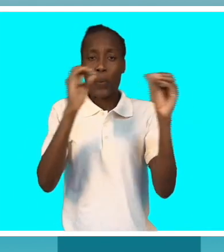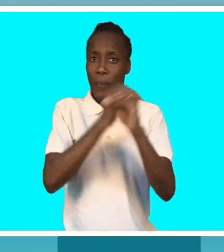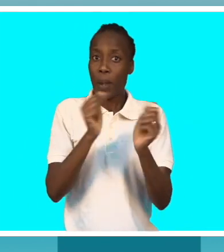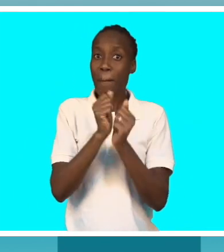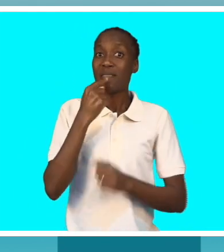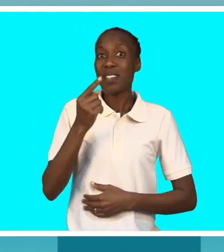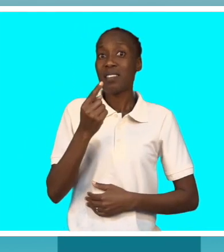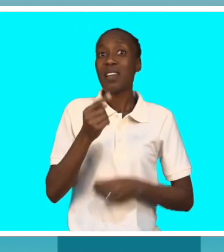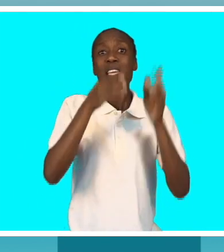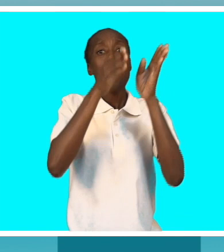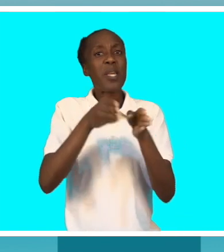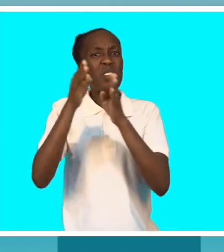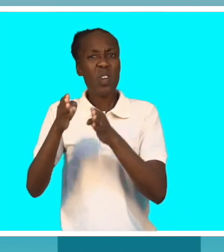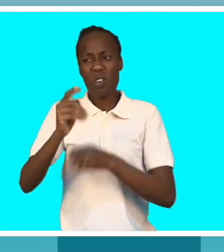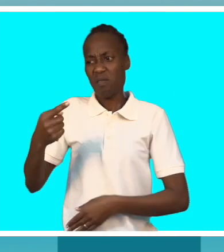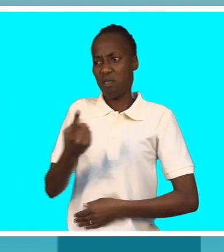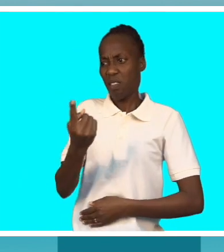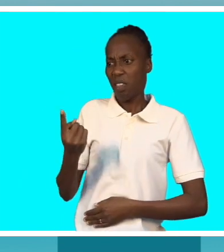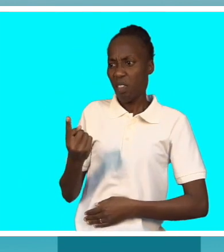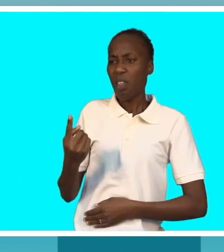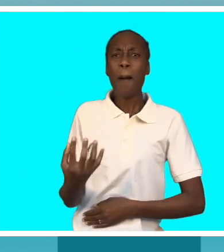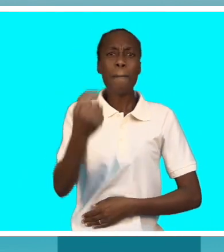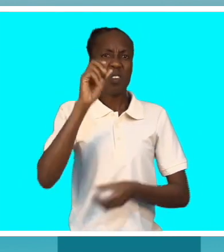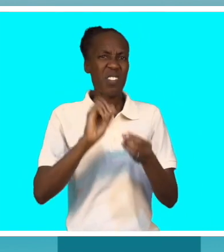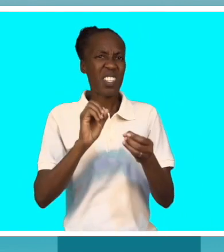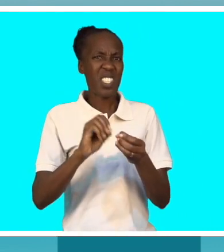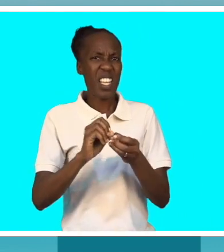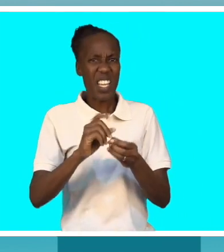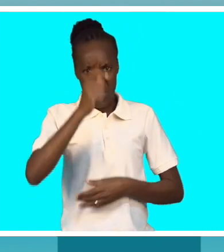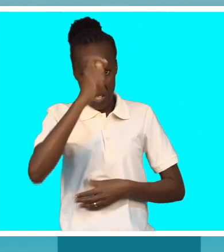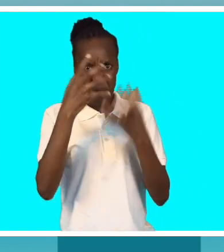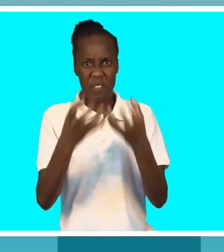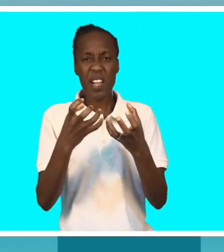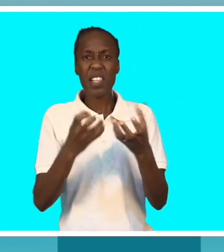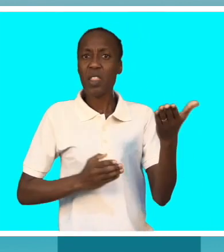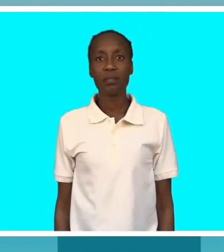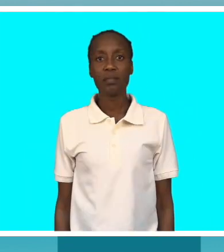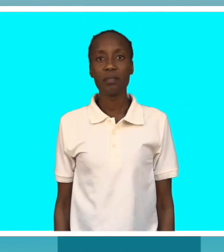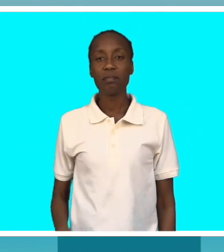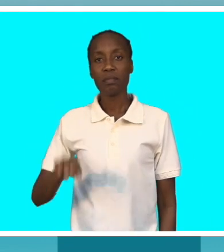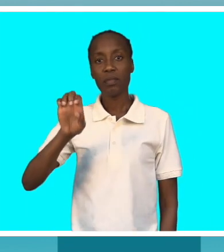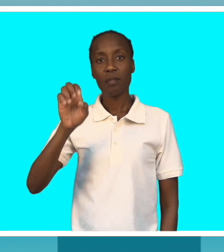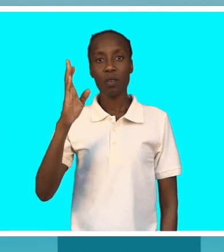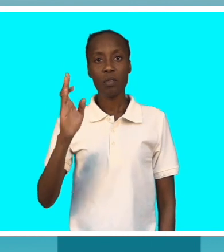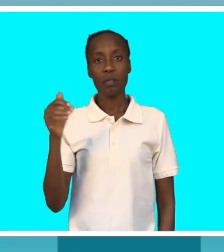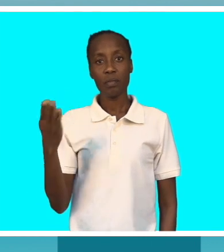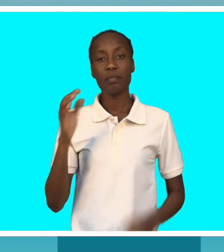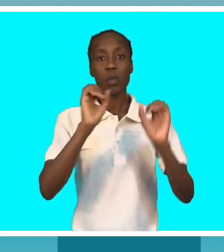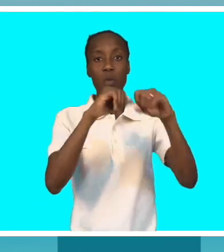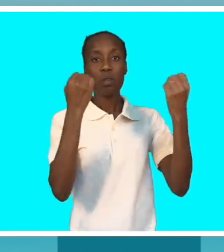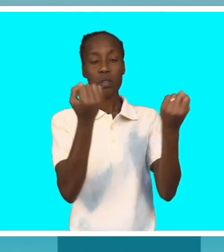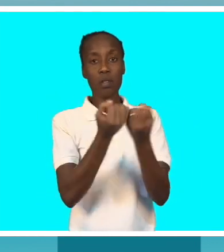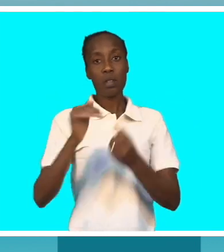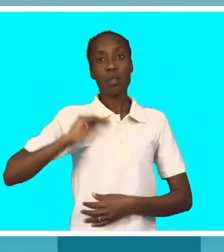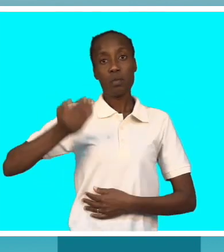pessoa merece ser violada pelos seus direitos, ou porque é um caso. É o Fêmea Ramela, da Associação